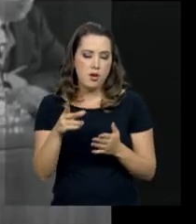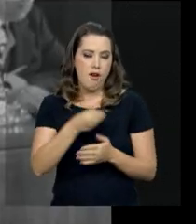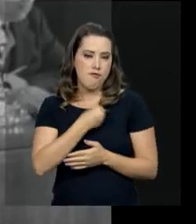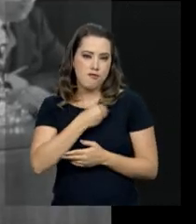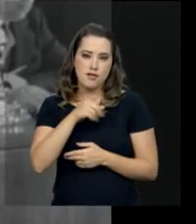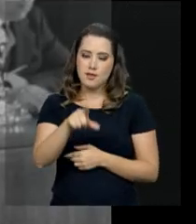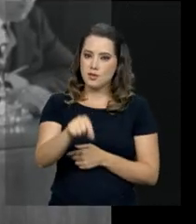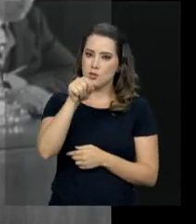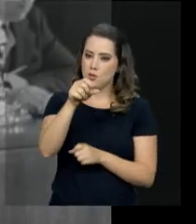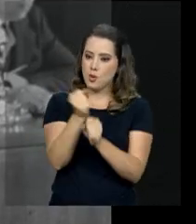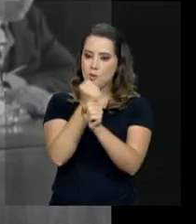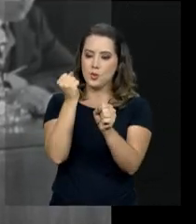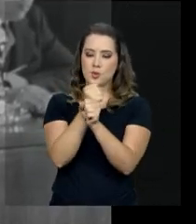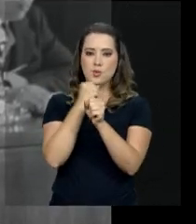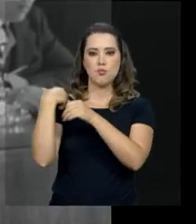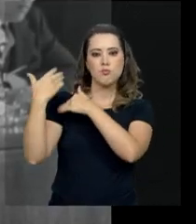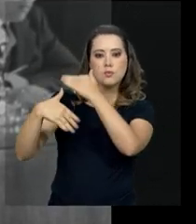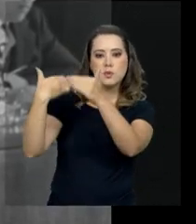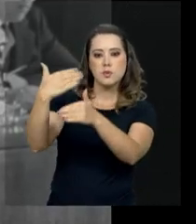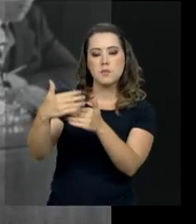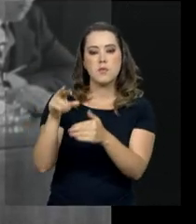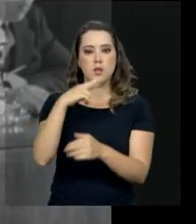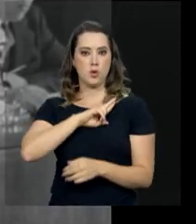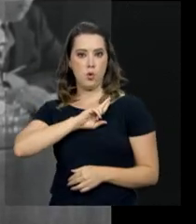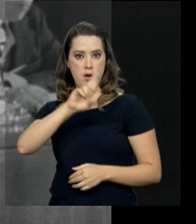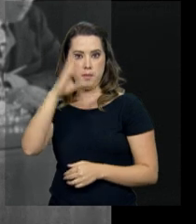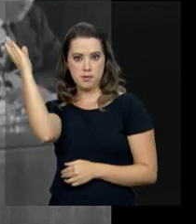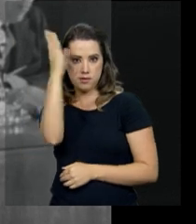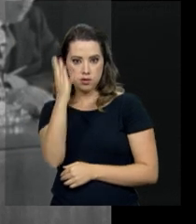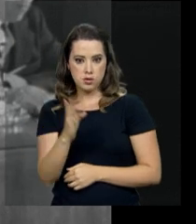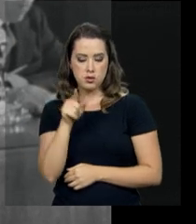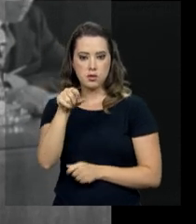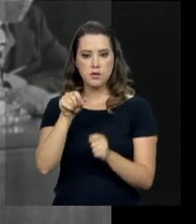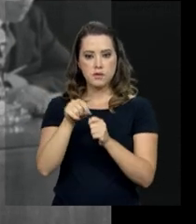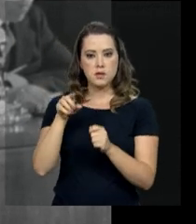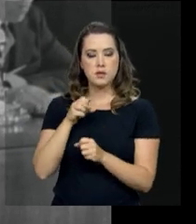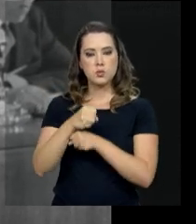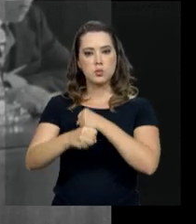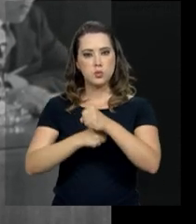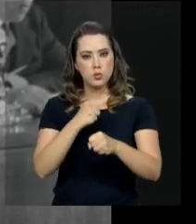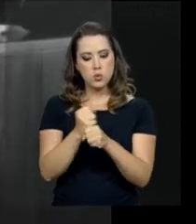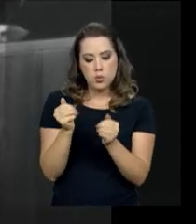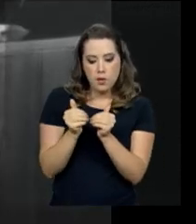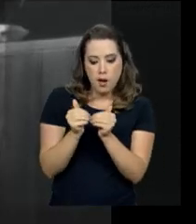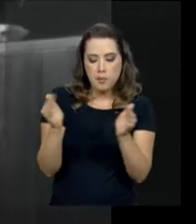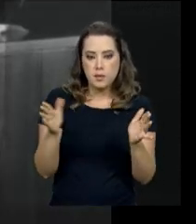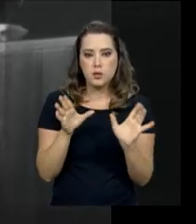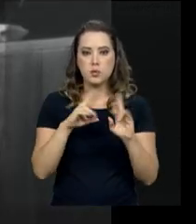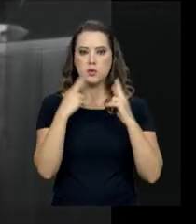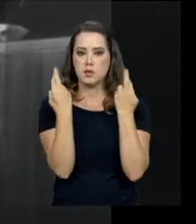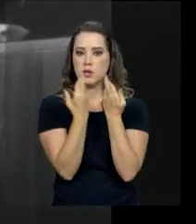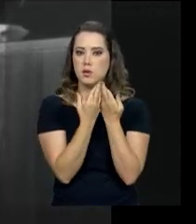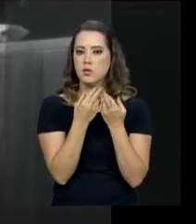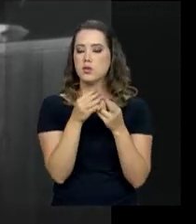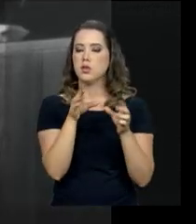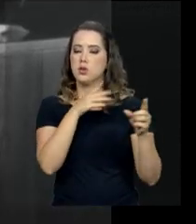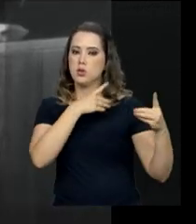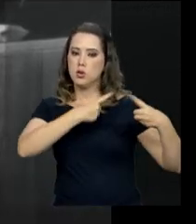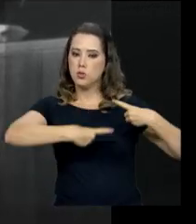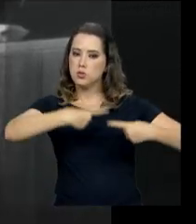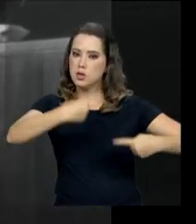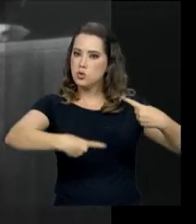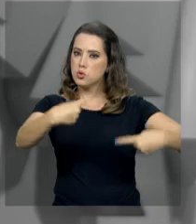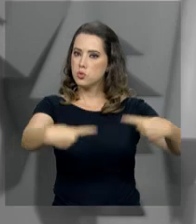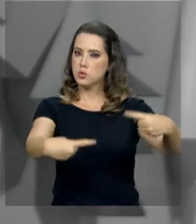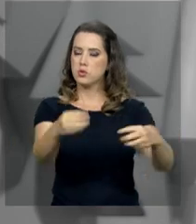ajudou a construir uma tradição. Um representante do Brasil fazer todo ano a abertura dos debates da Assembleia Geral